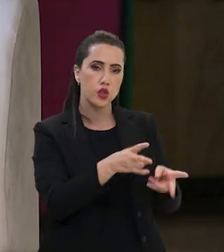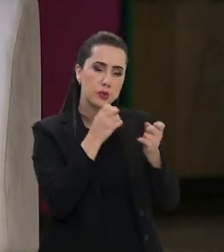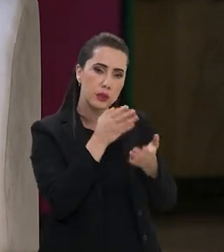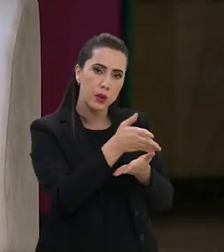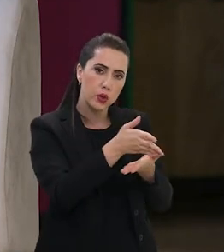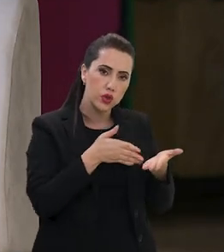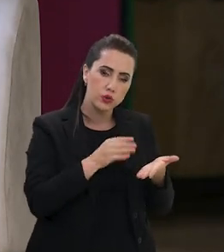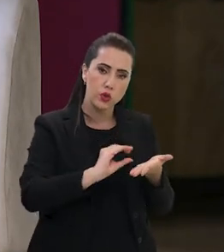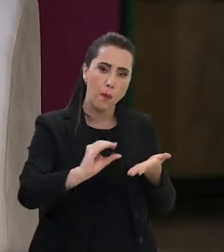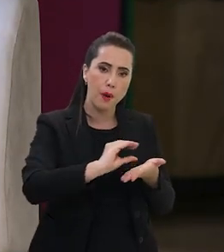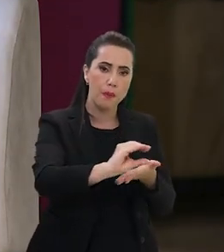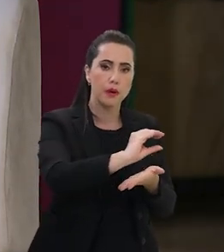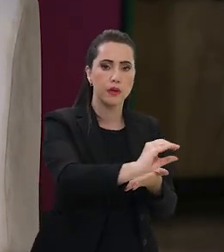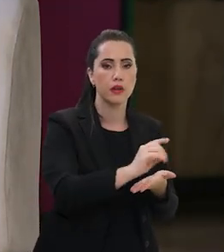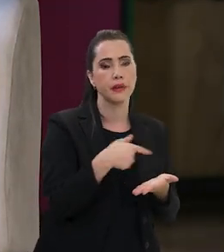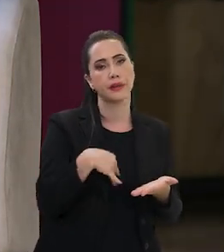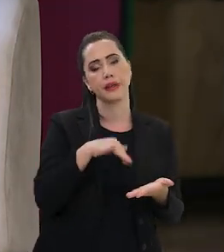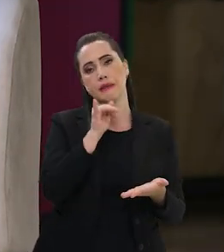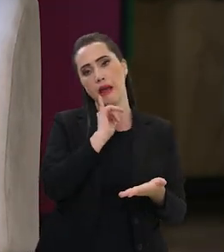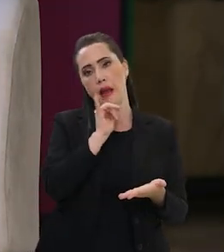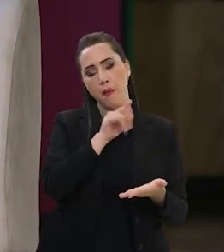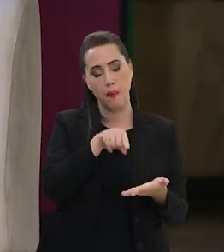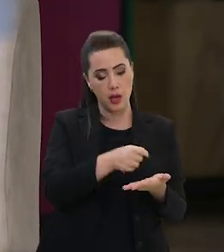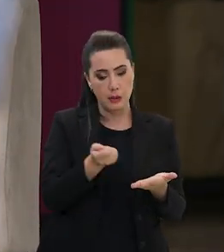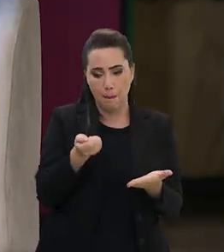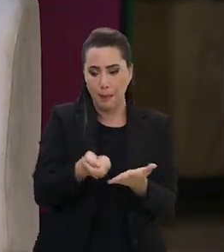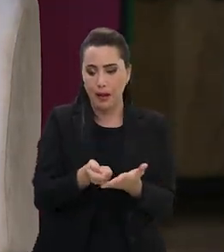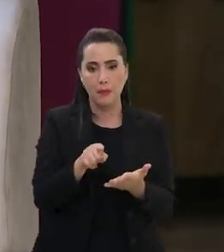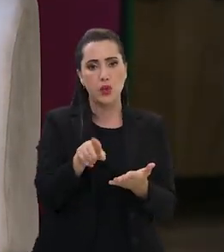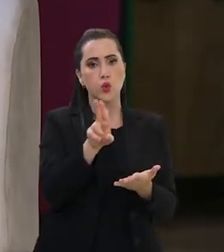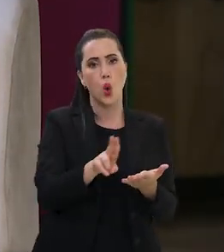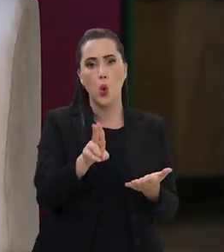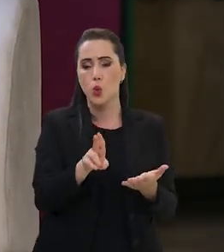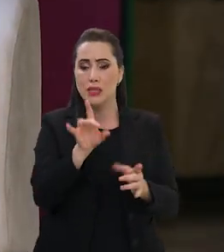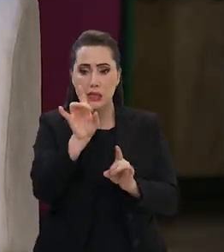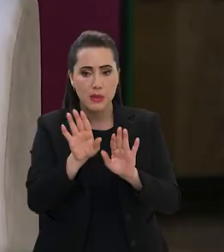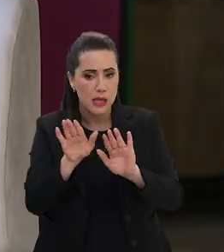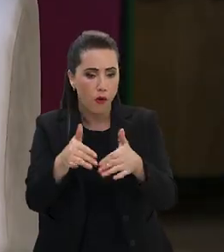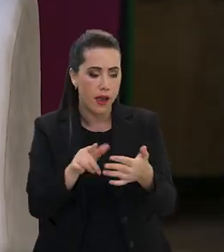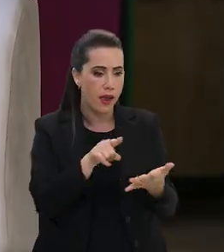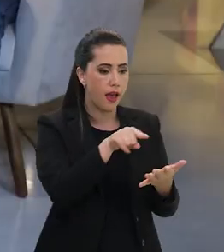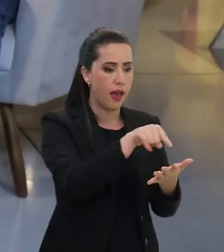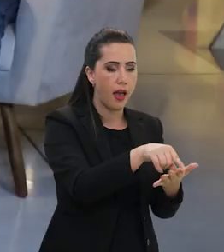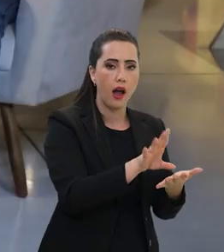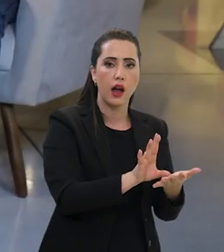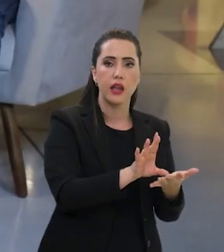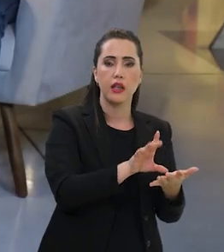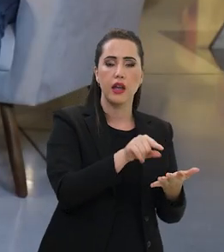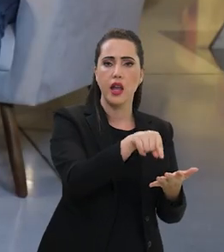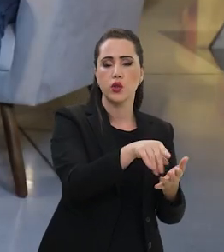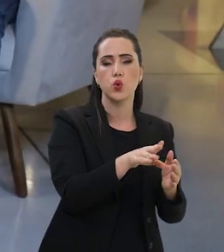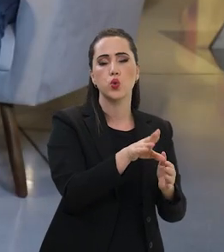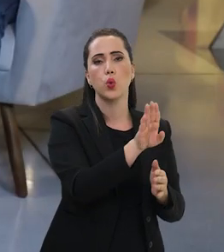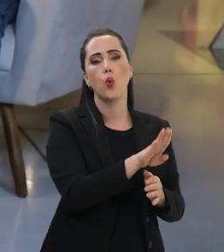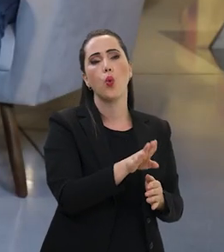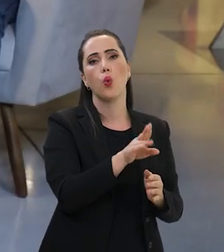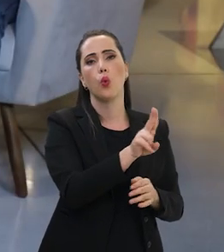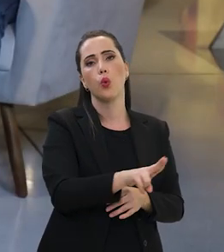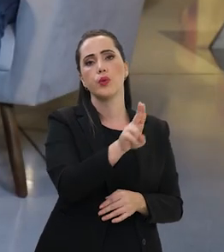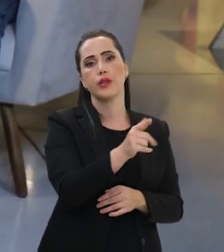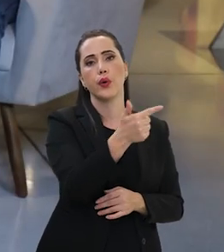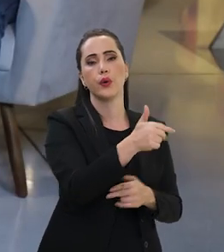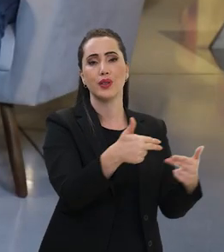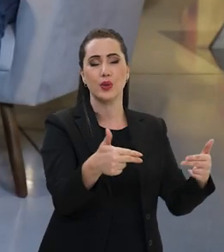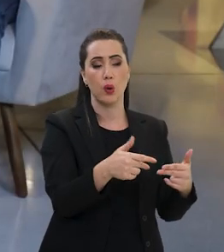esse recurso em várias, essa parcela só faz isso, essa daqui só faz saneamento, essa daqui só faz tal coisa, isso aí